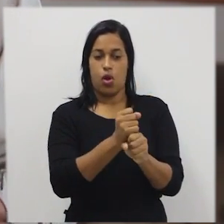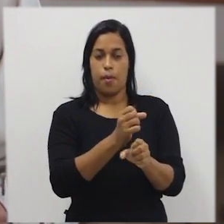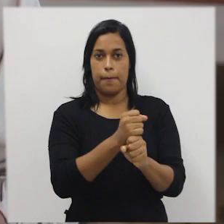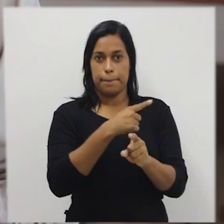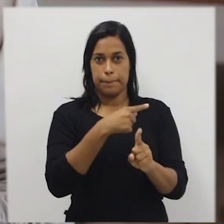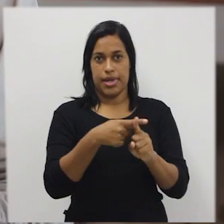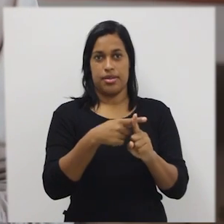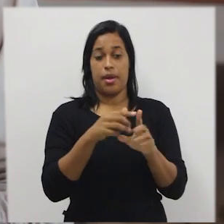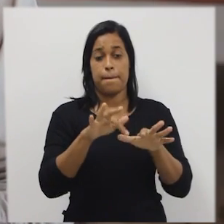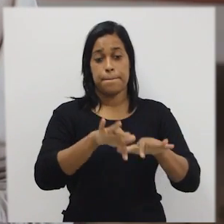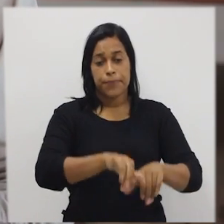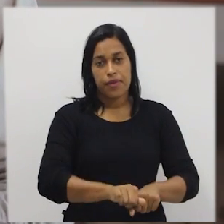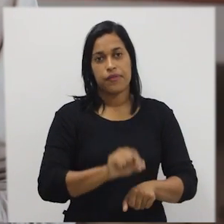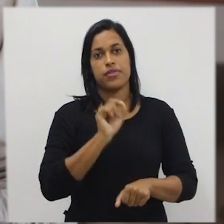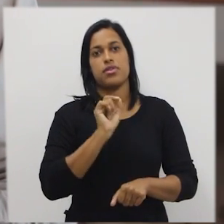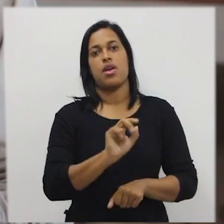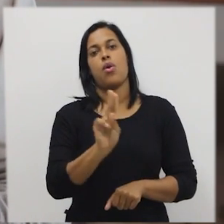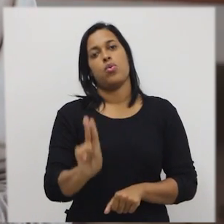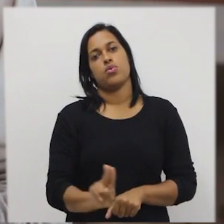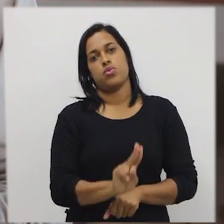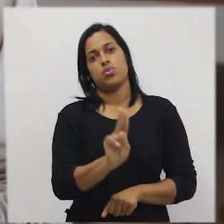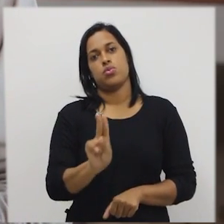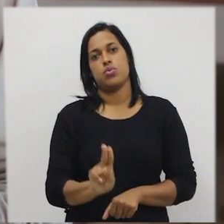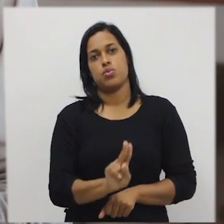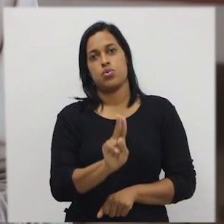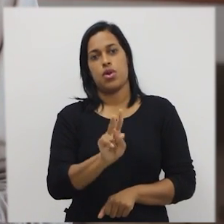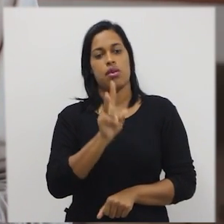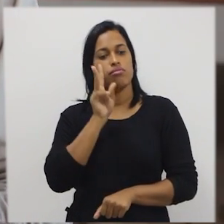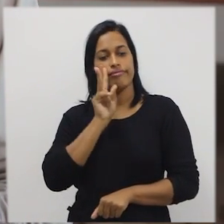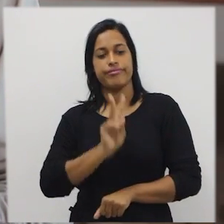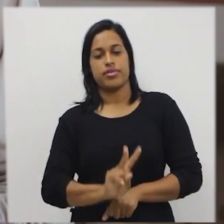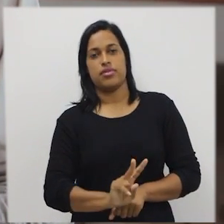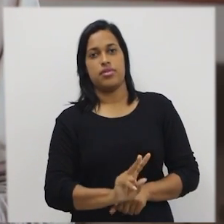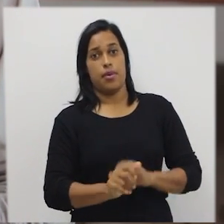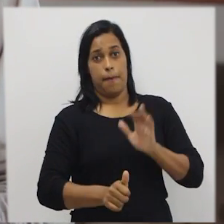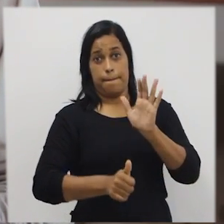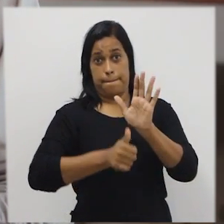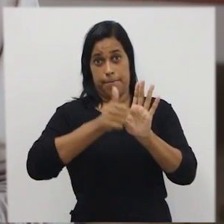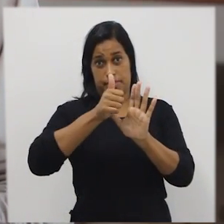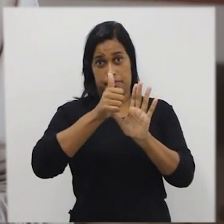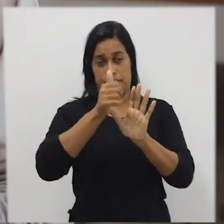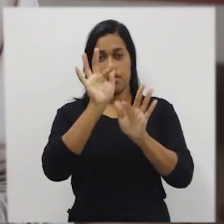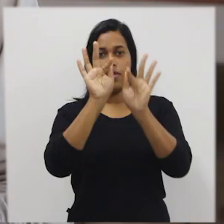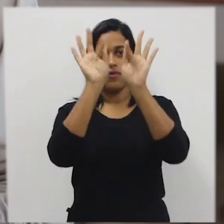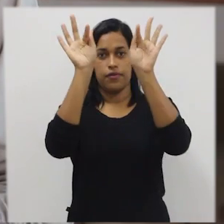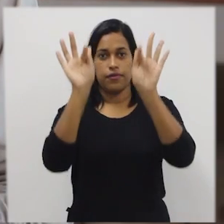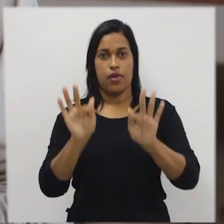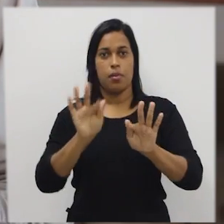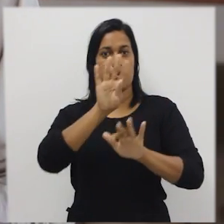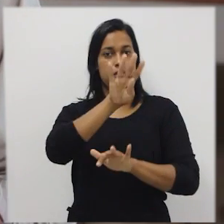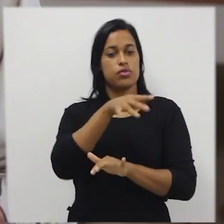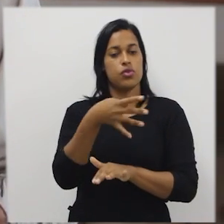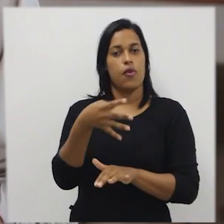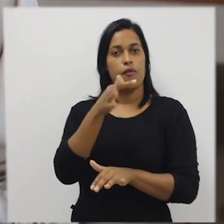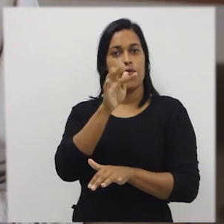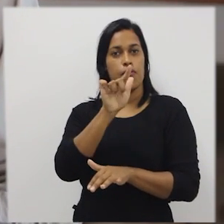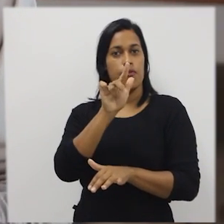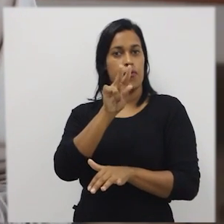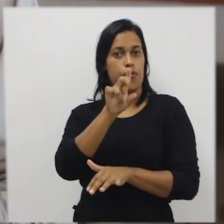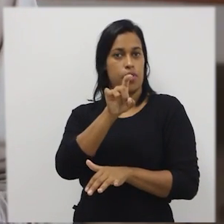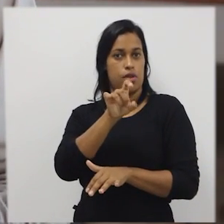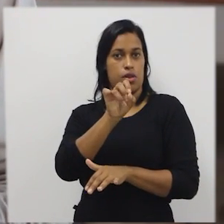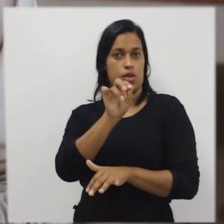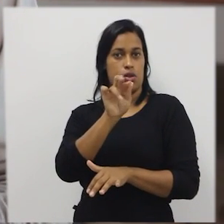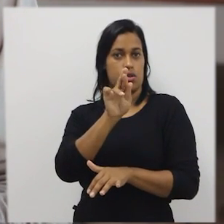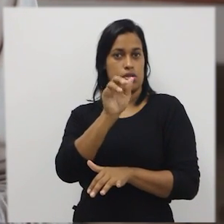está sendo exibida a soma para o usuário. A primeira forma, fluxograma, os comandos são